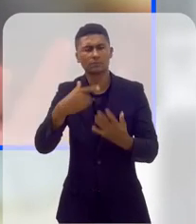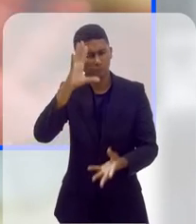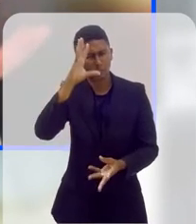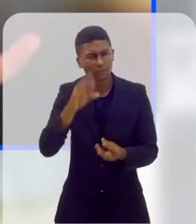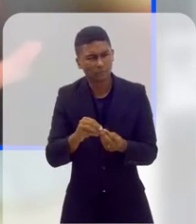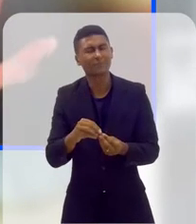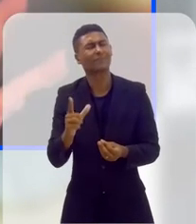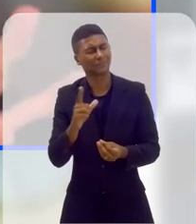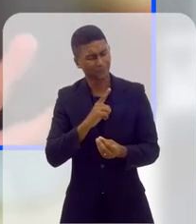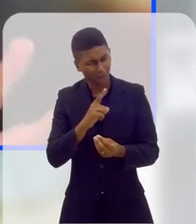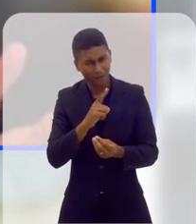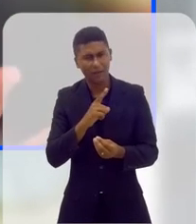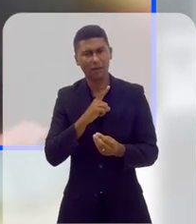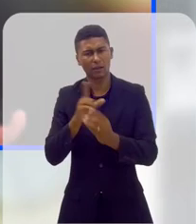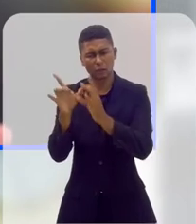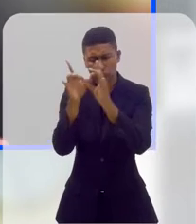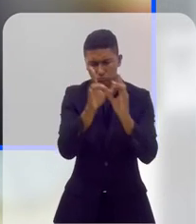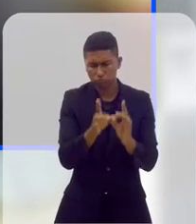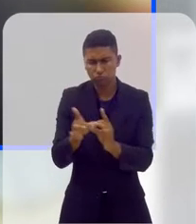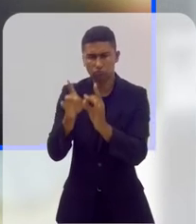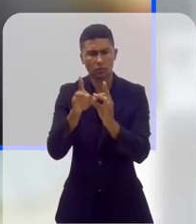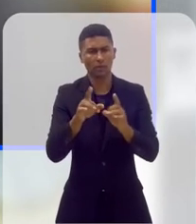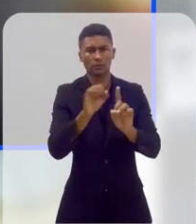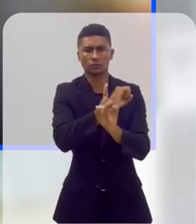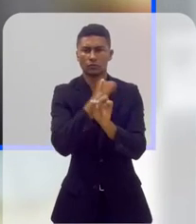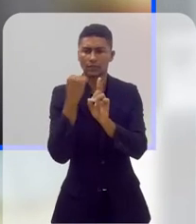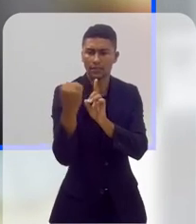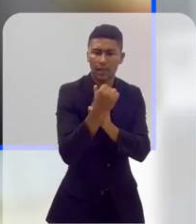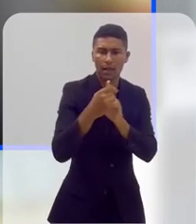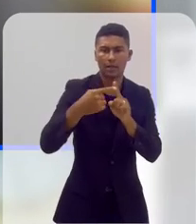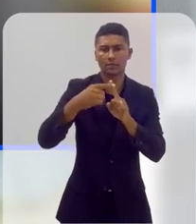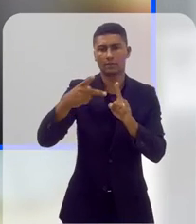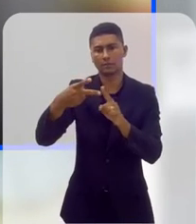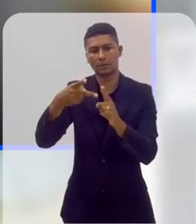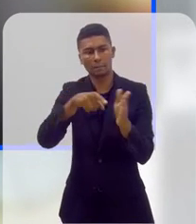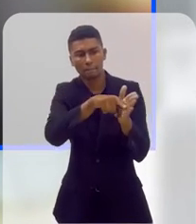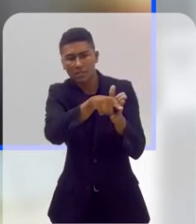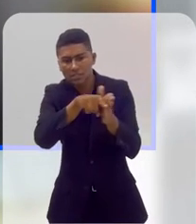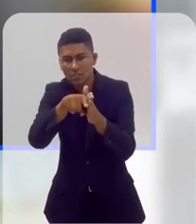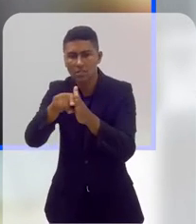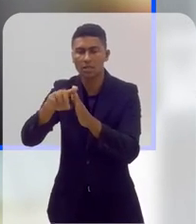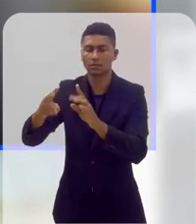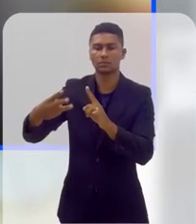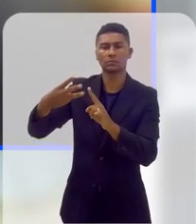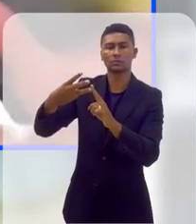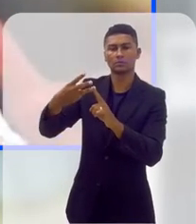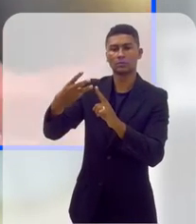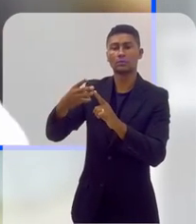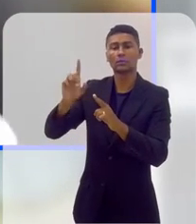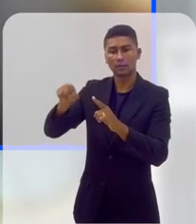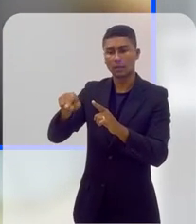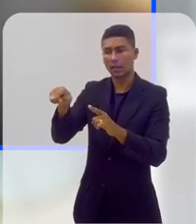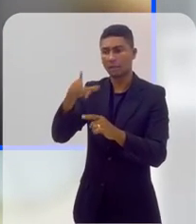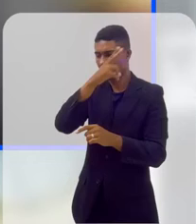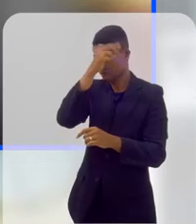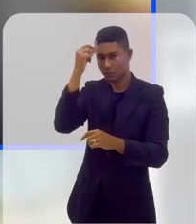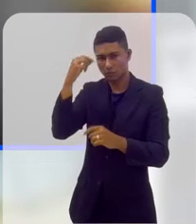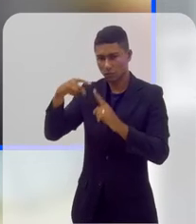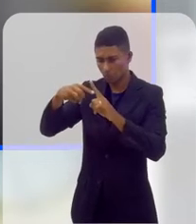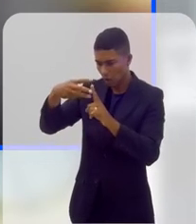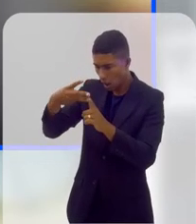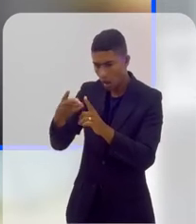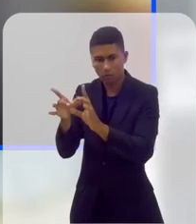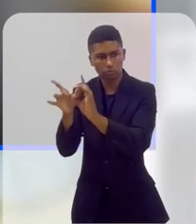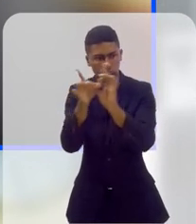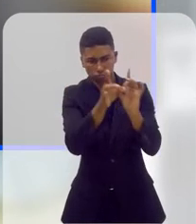Então, veja que há uma relação mesmo, sociedade, pesquisa e instrumentos da própria Prefeitura, né? Para promover esse